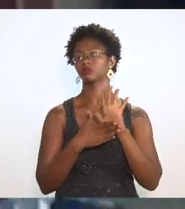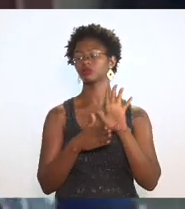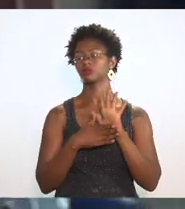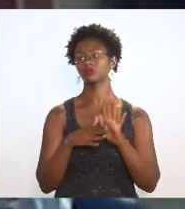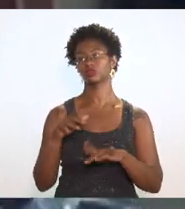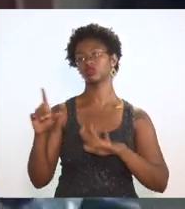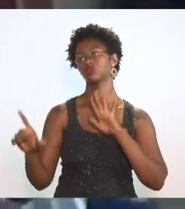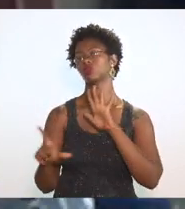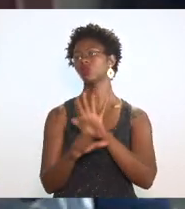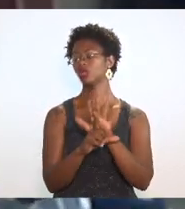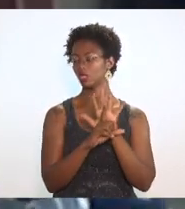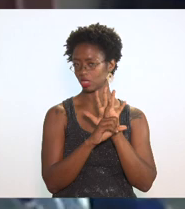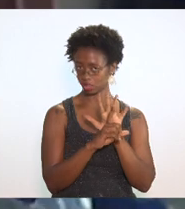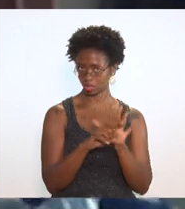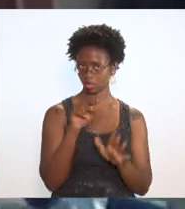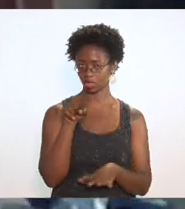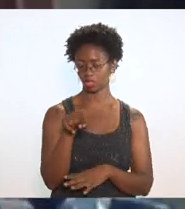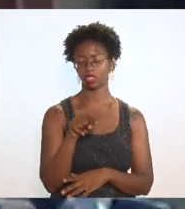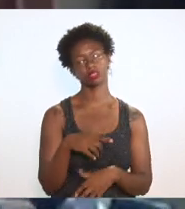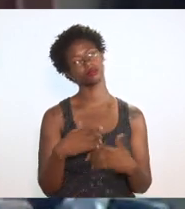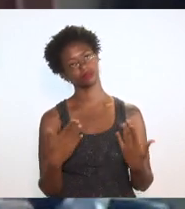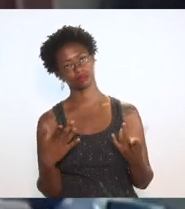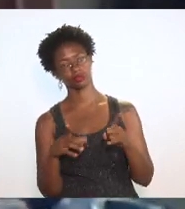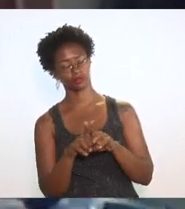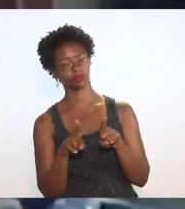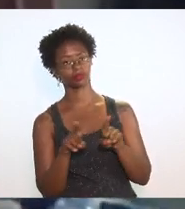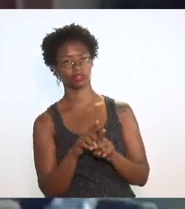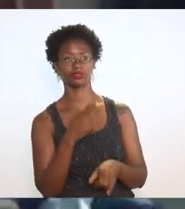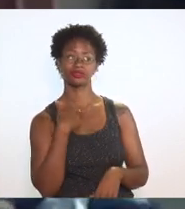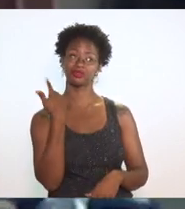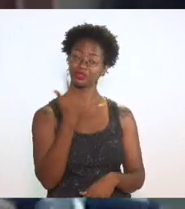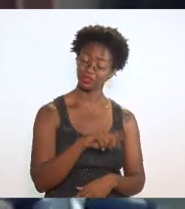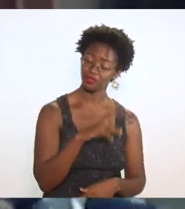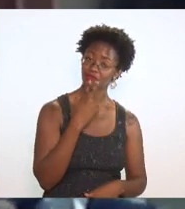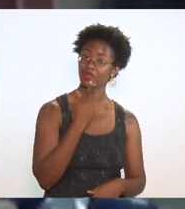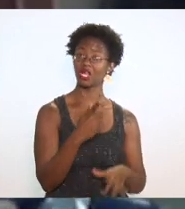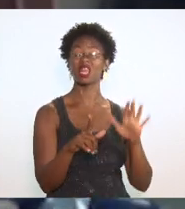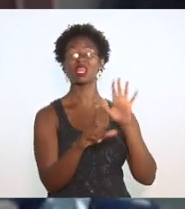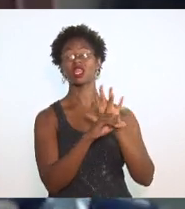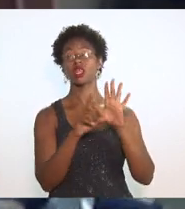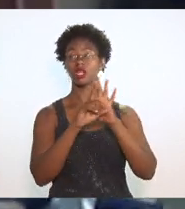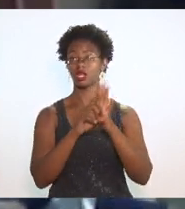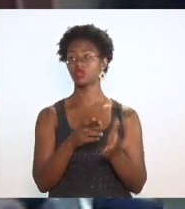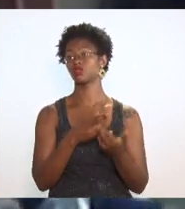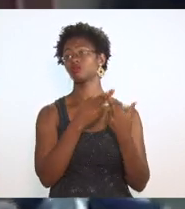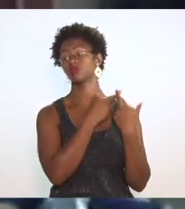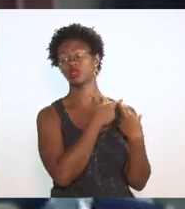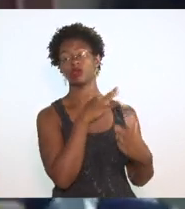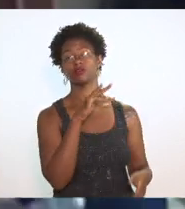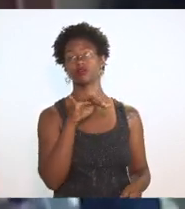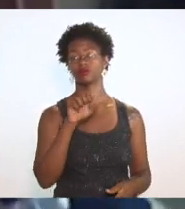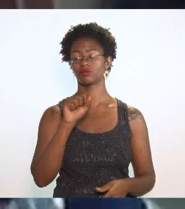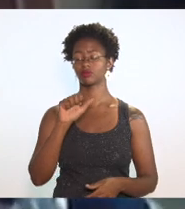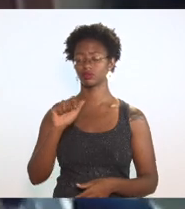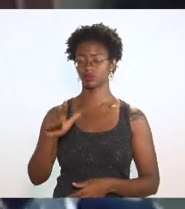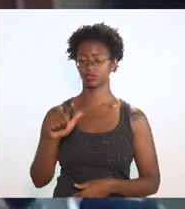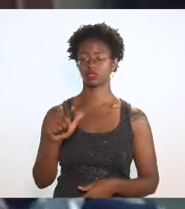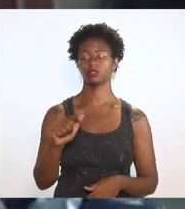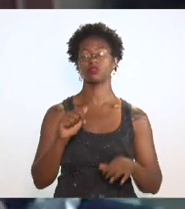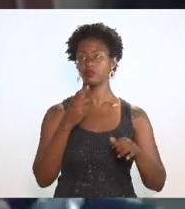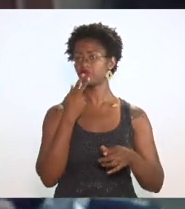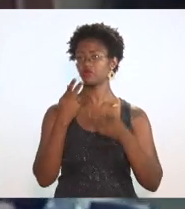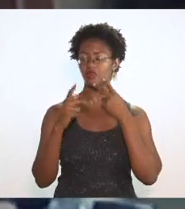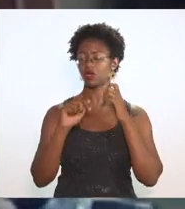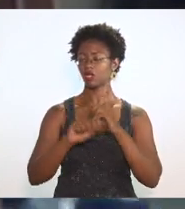legislativo apesar de que e aí eu volto a insistir a lei de responsabilidade fiscal fala o proponente